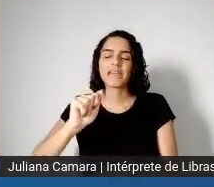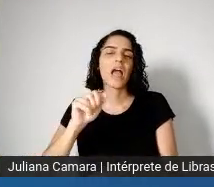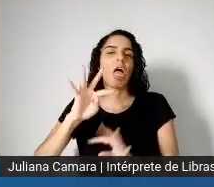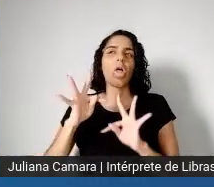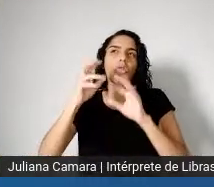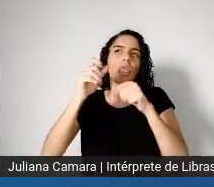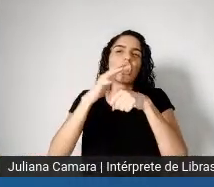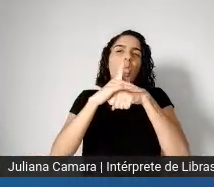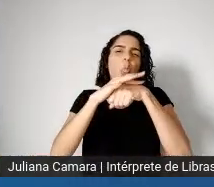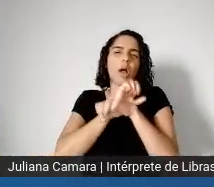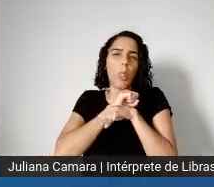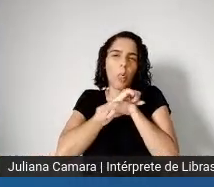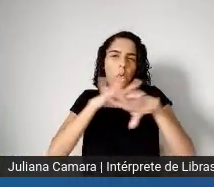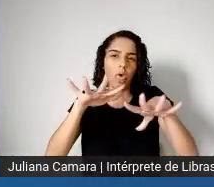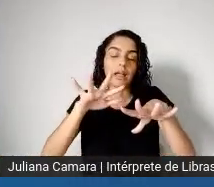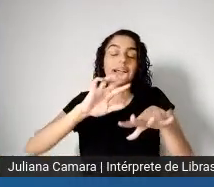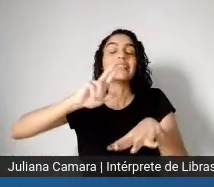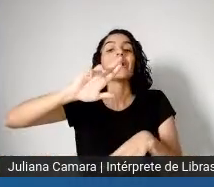processos